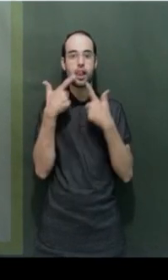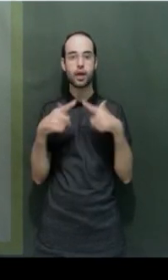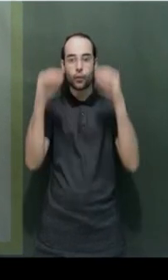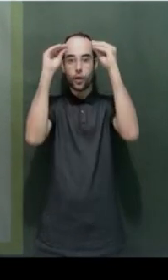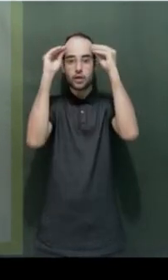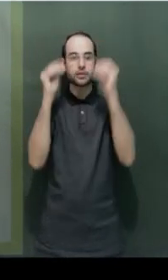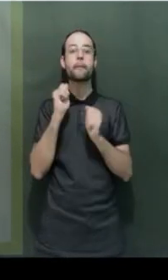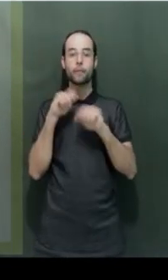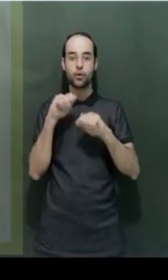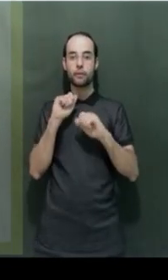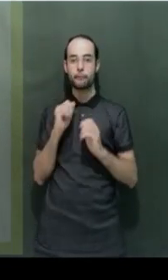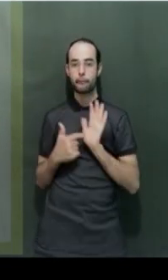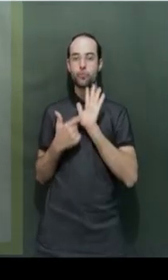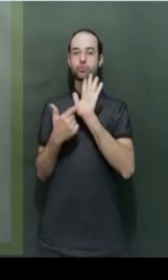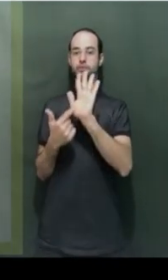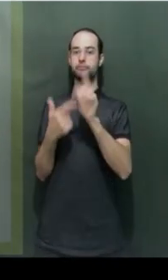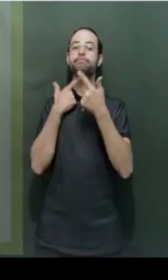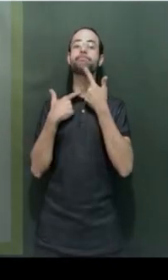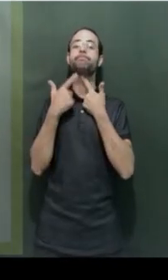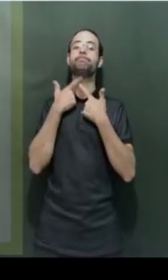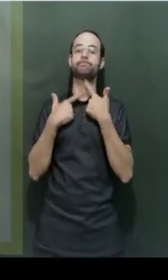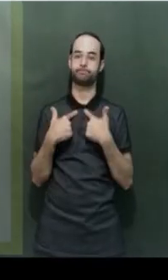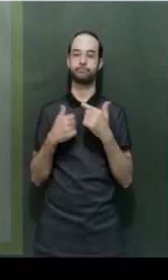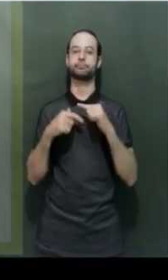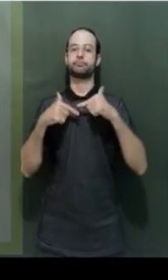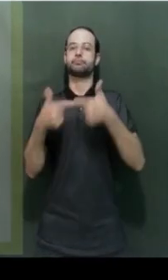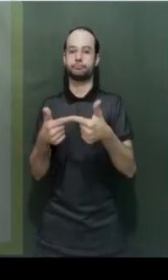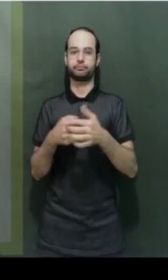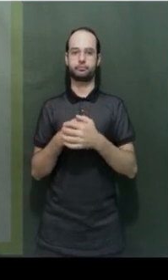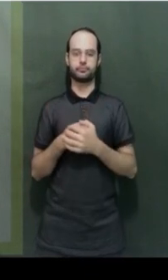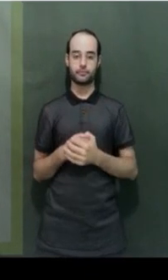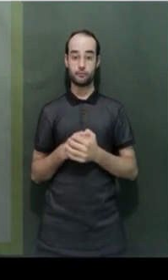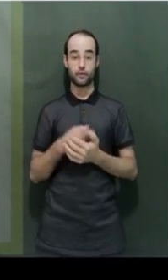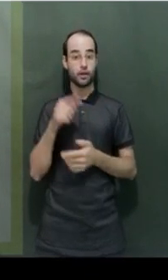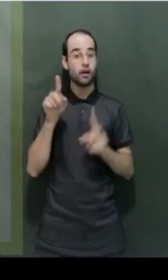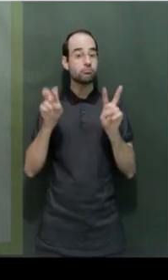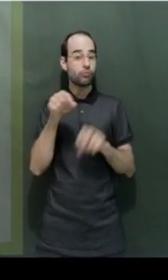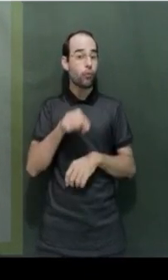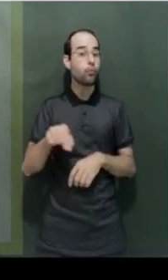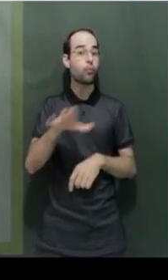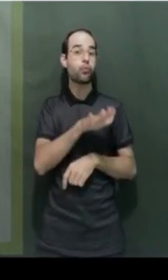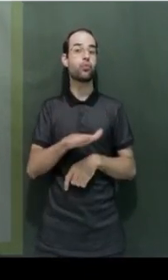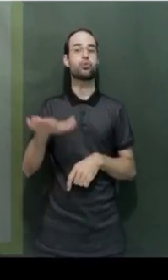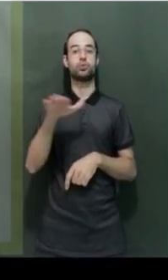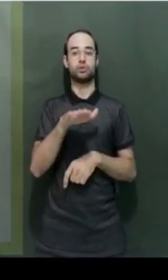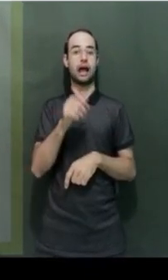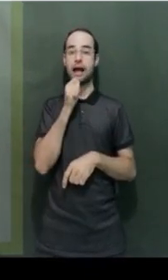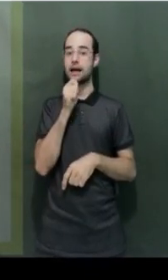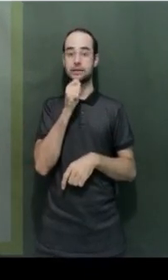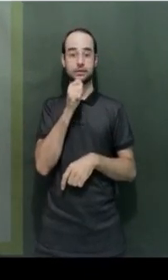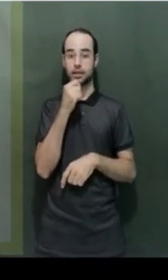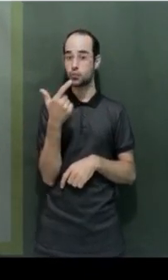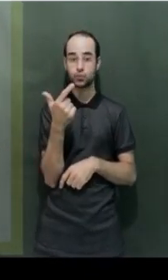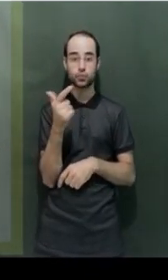oportunidade de expressar seus desejos ativamente. Então, a gente está falando de crianças que ainda não têm um bom